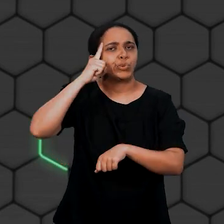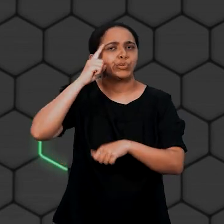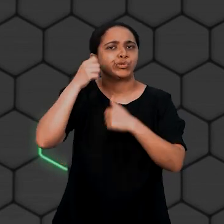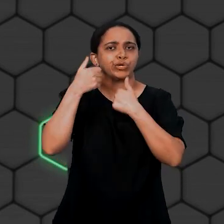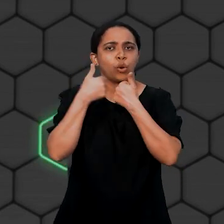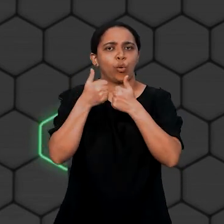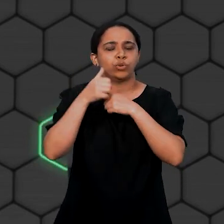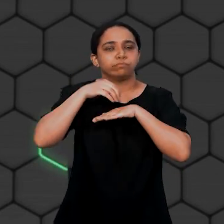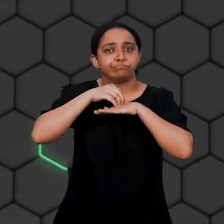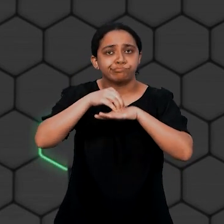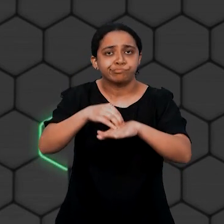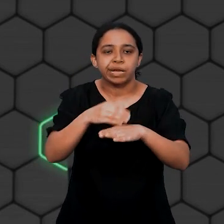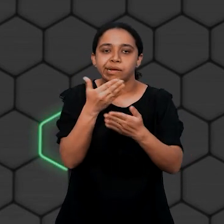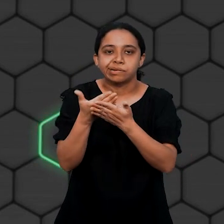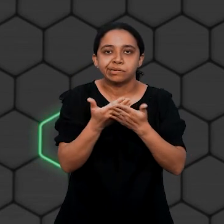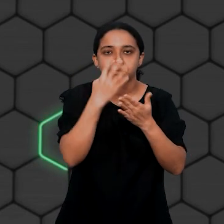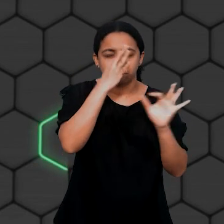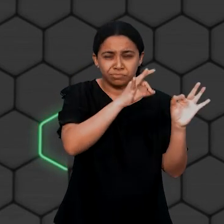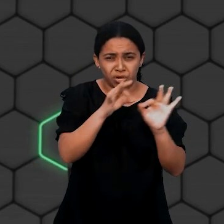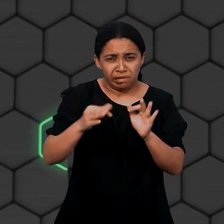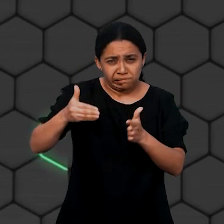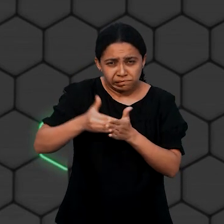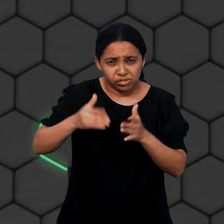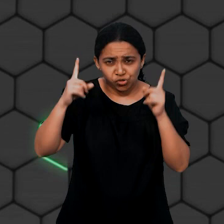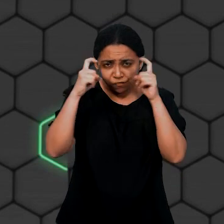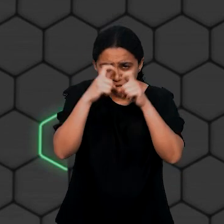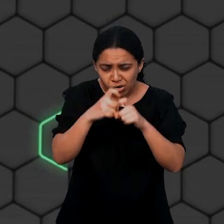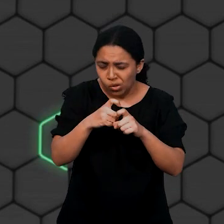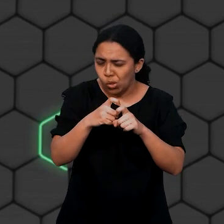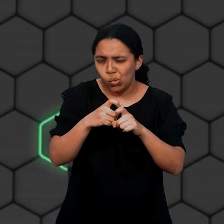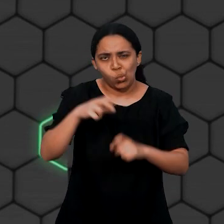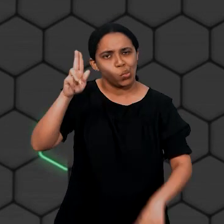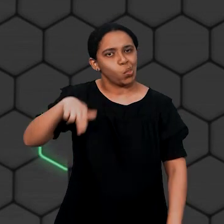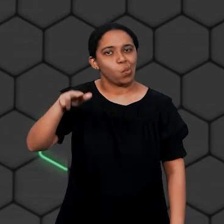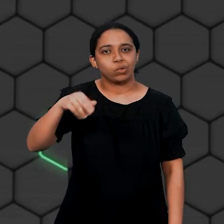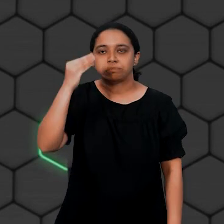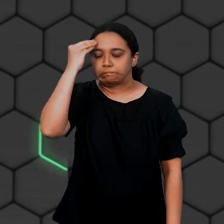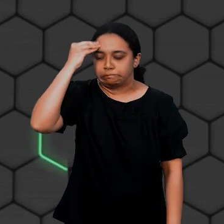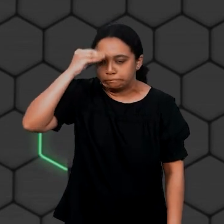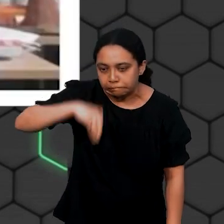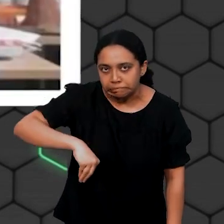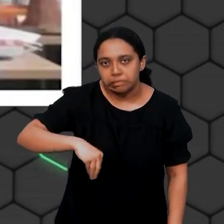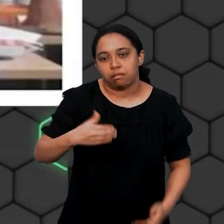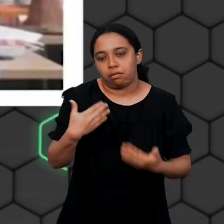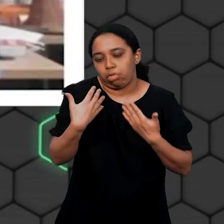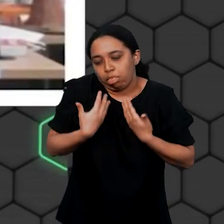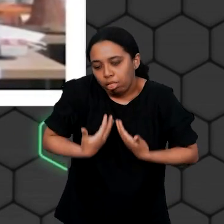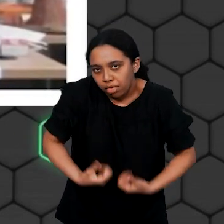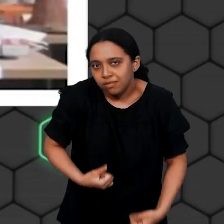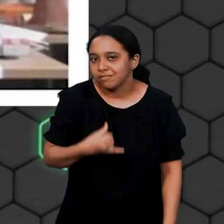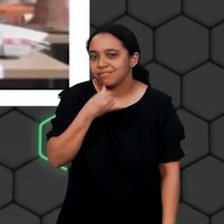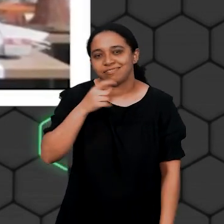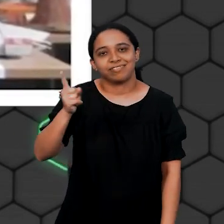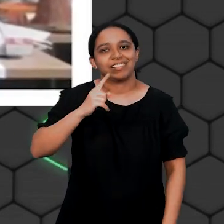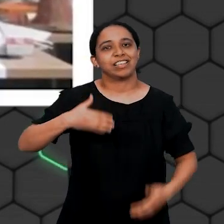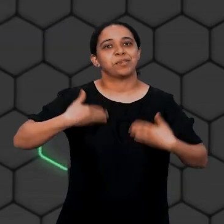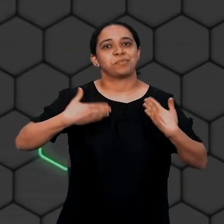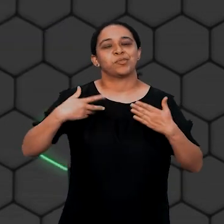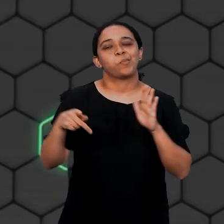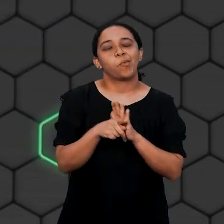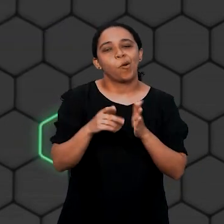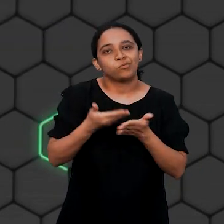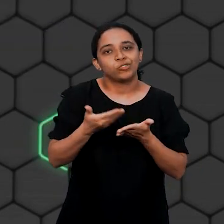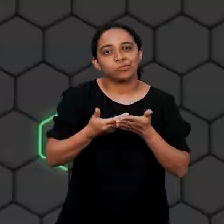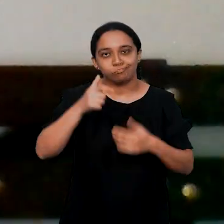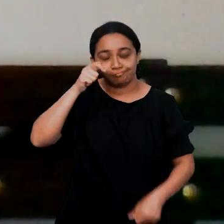para assistir às aulas, mas nenhuma dificuldade foi suficiente para diminuir a sua disposição e a empolgação